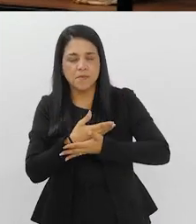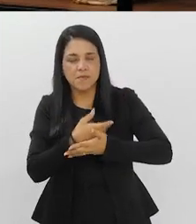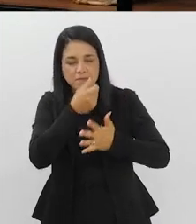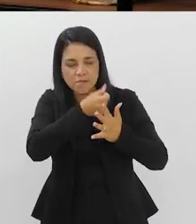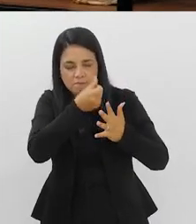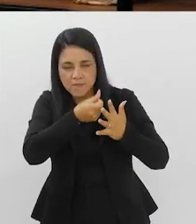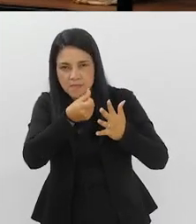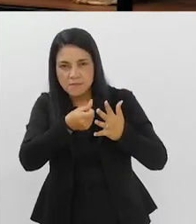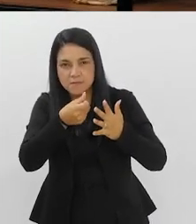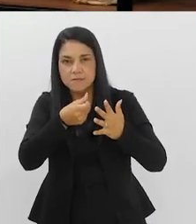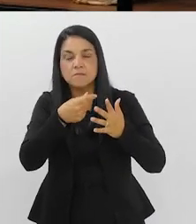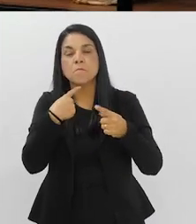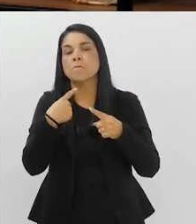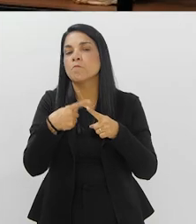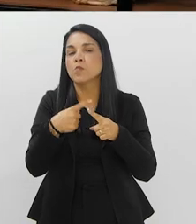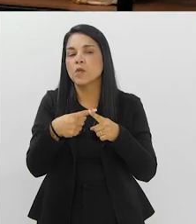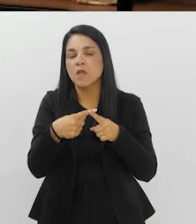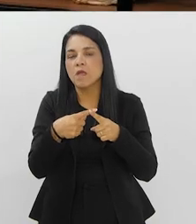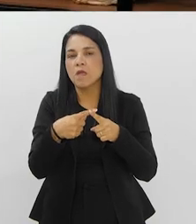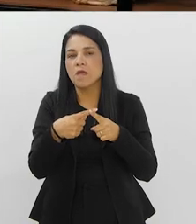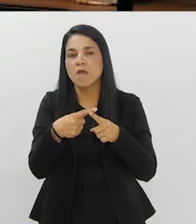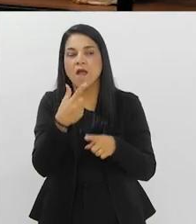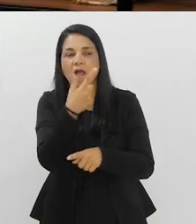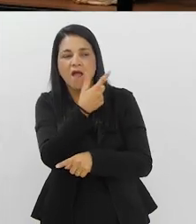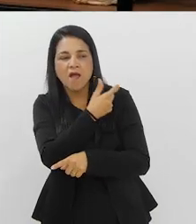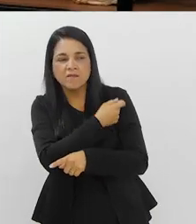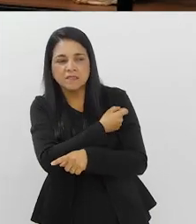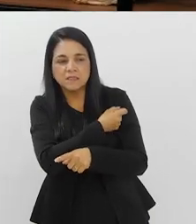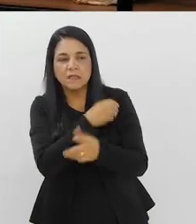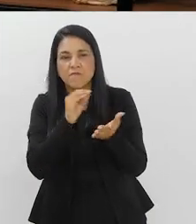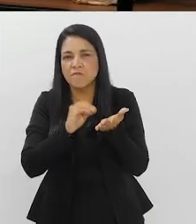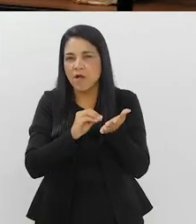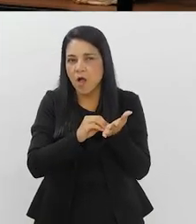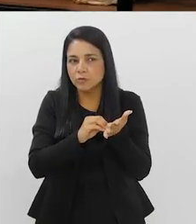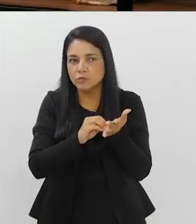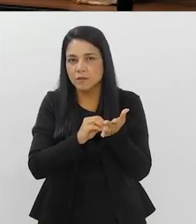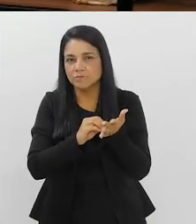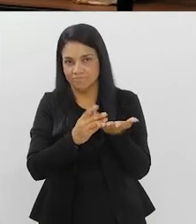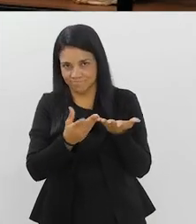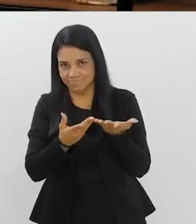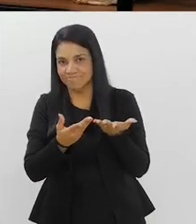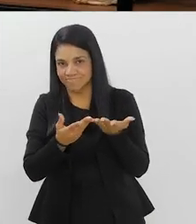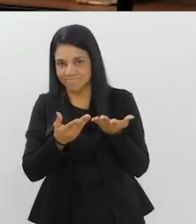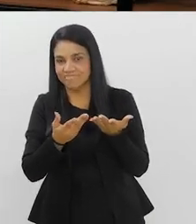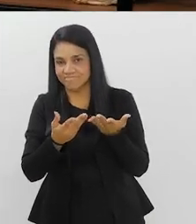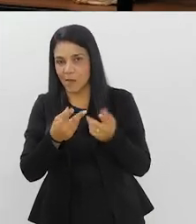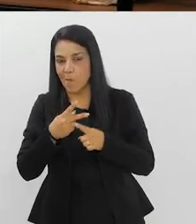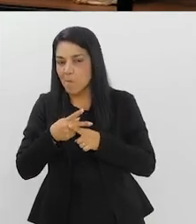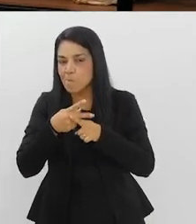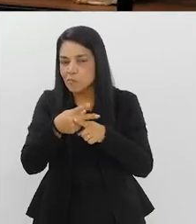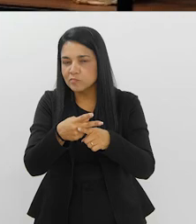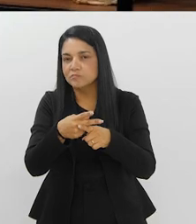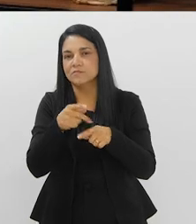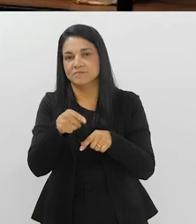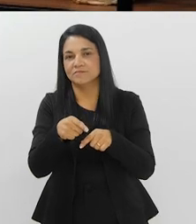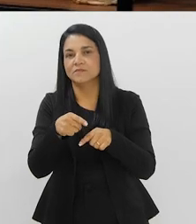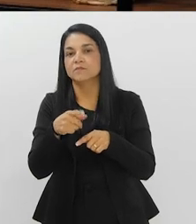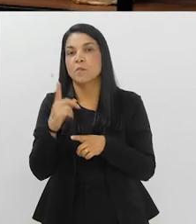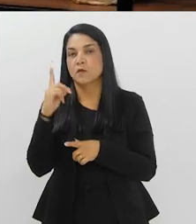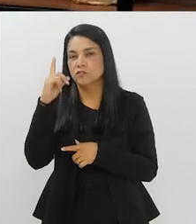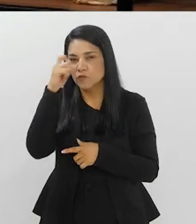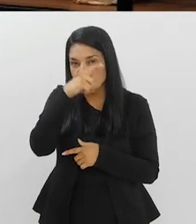né? de entender o porquê que aquela criança, porquê que aquela família não levou para vacinar, né? É uma